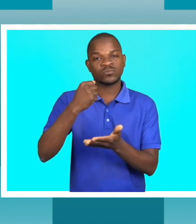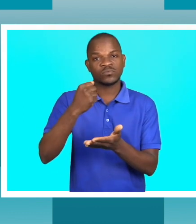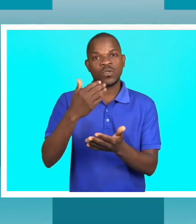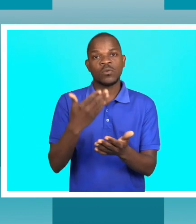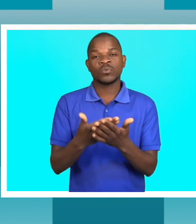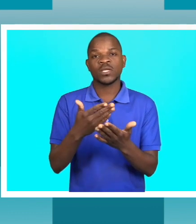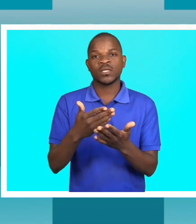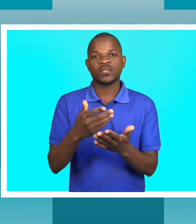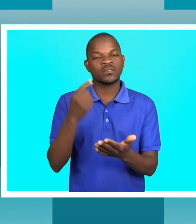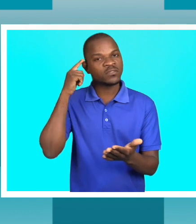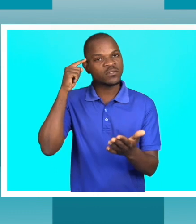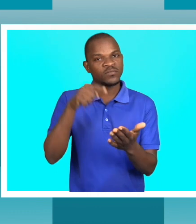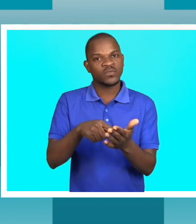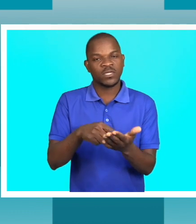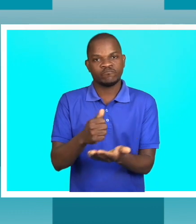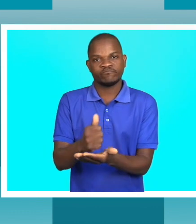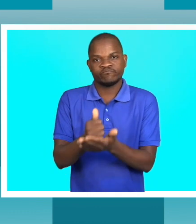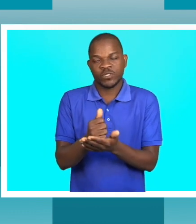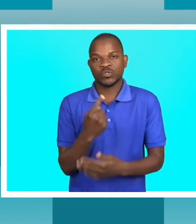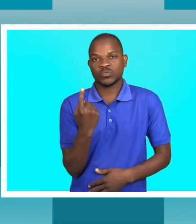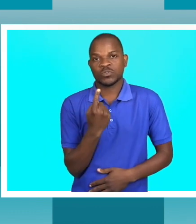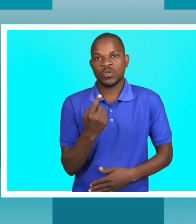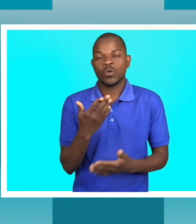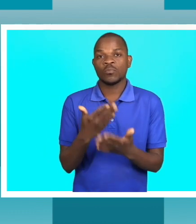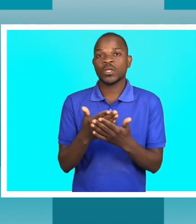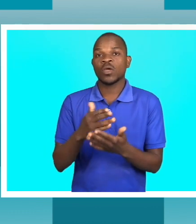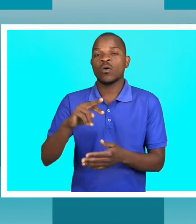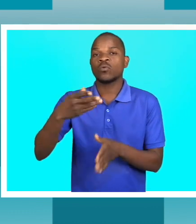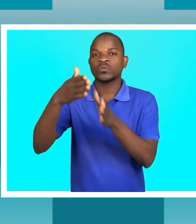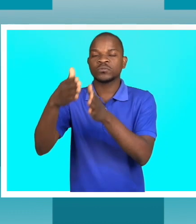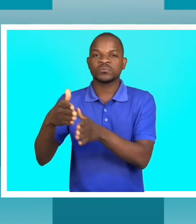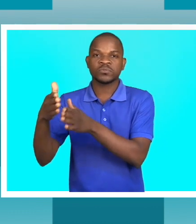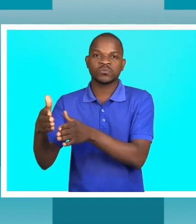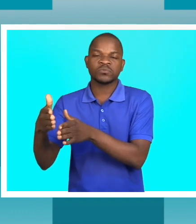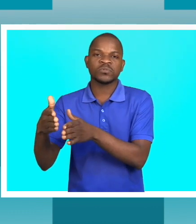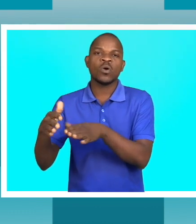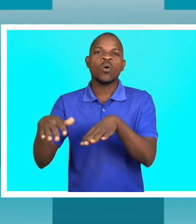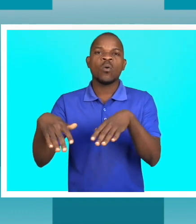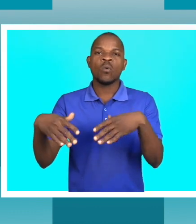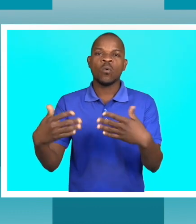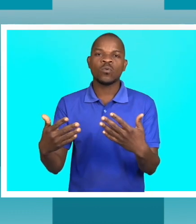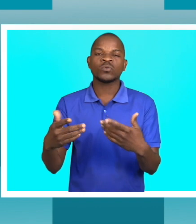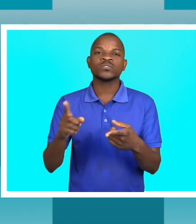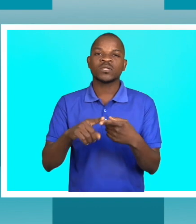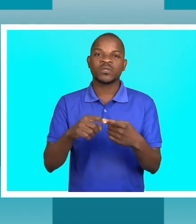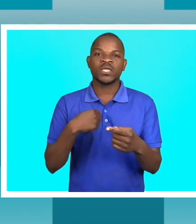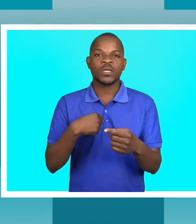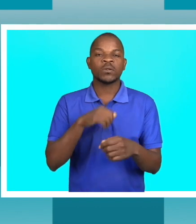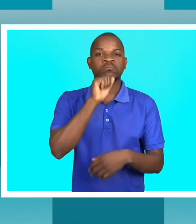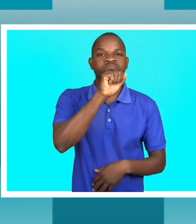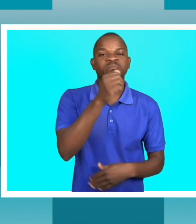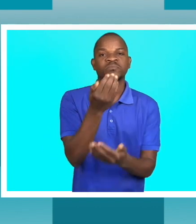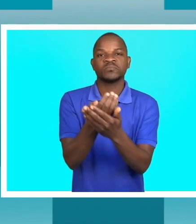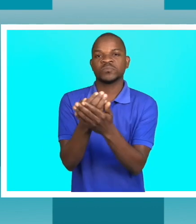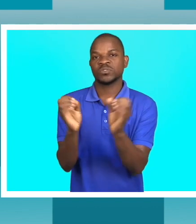a falar de autofinanciamento, porque não houve sensibilidade e talvez não houvesse também algum